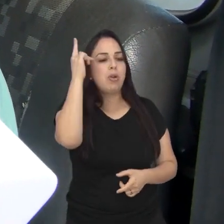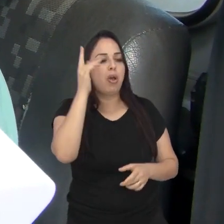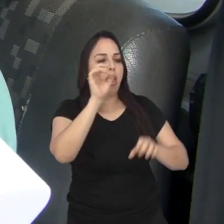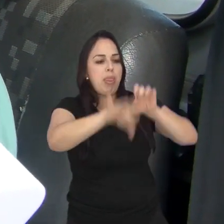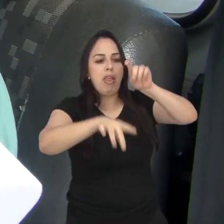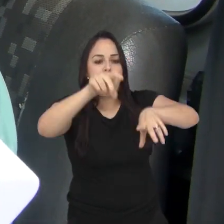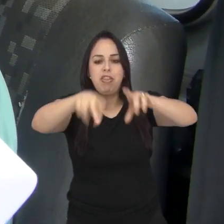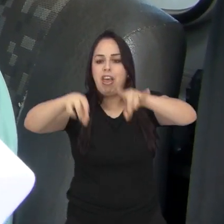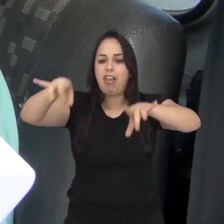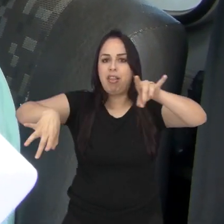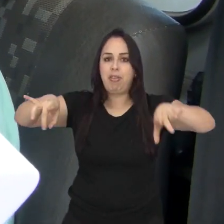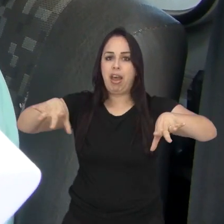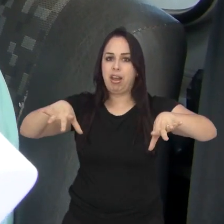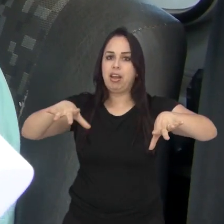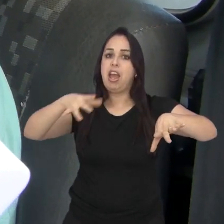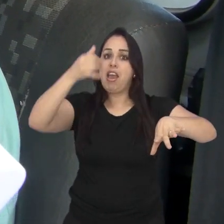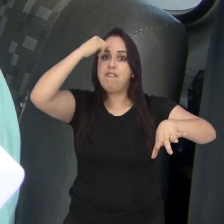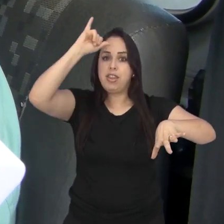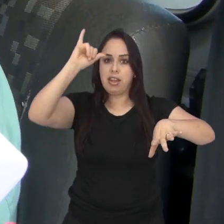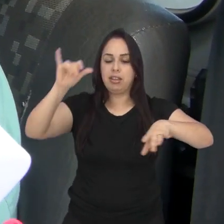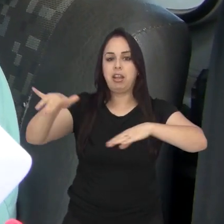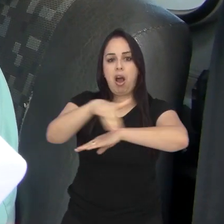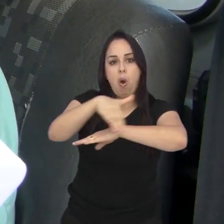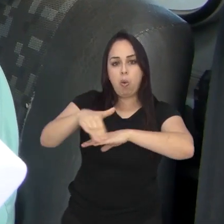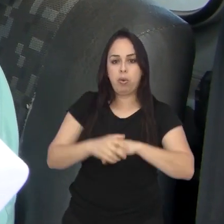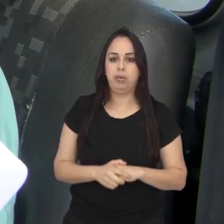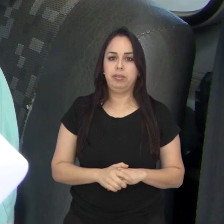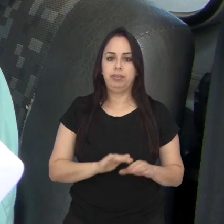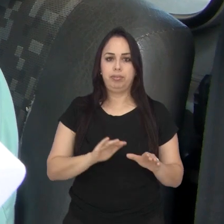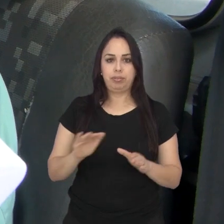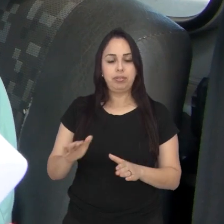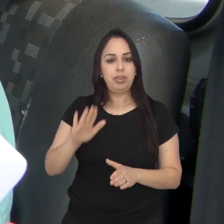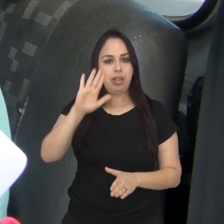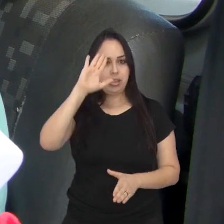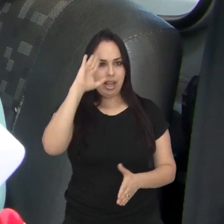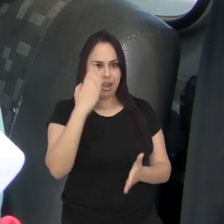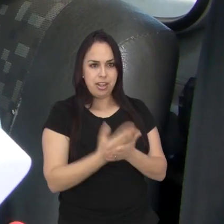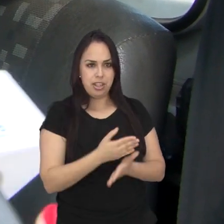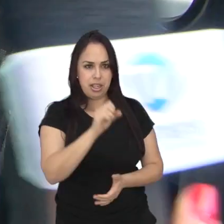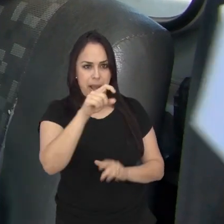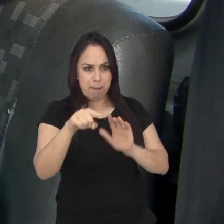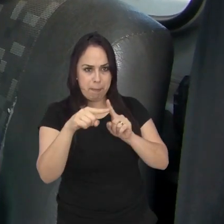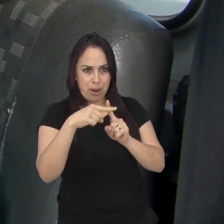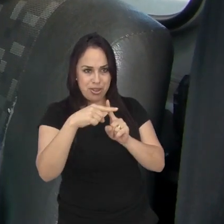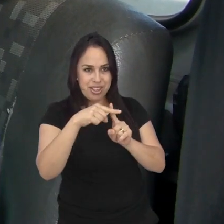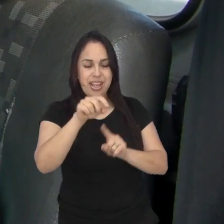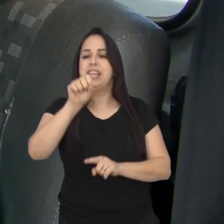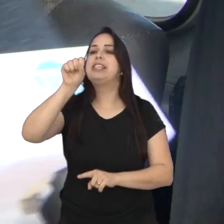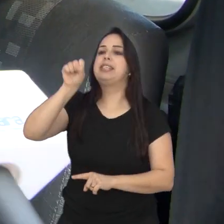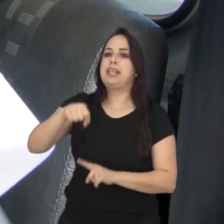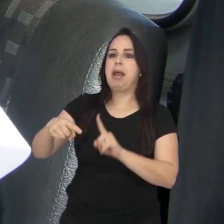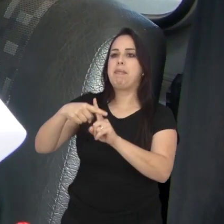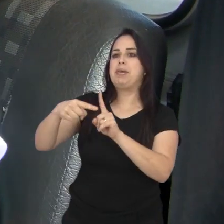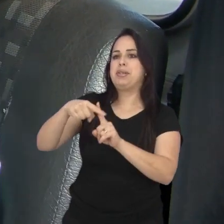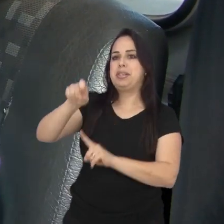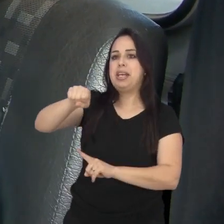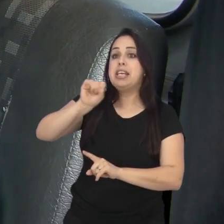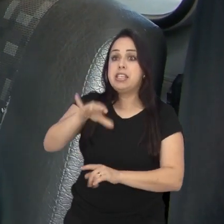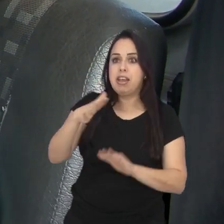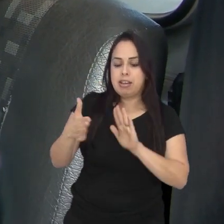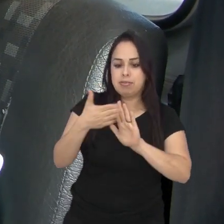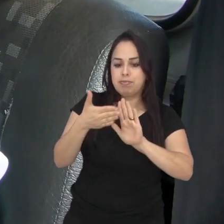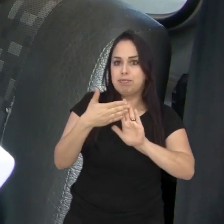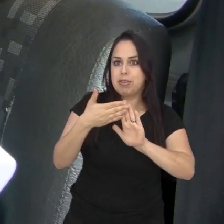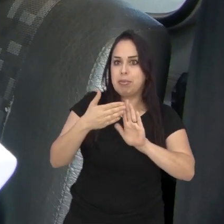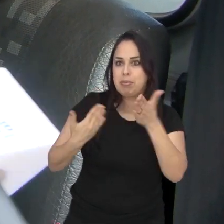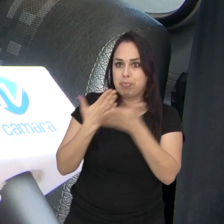As pessoas não jogaram as coisas na calçada, na rua, né? Como jogam. Então o senhor acredita que é positivo? É, com certeza.